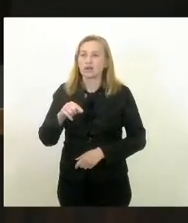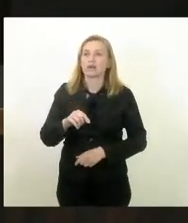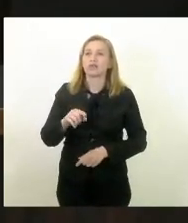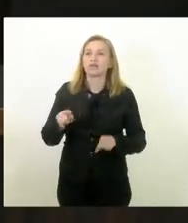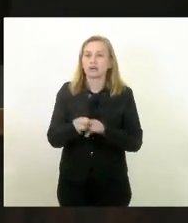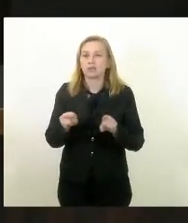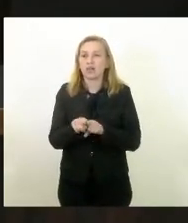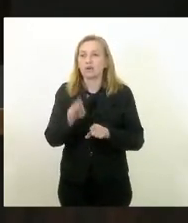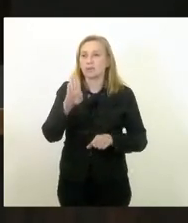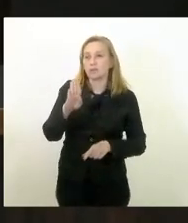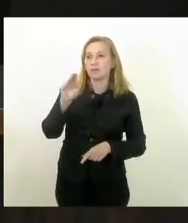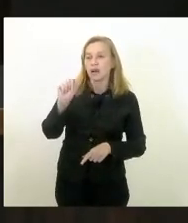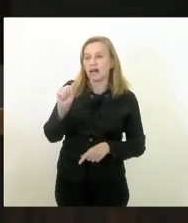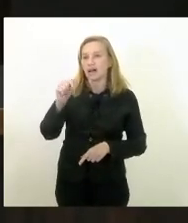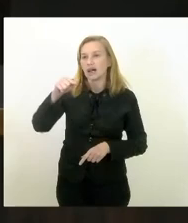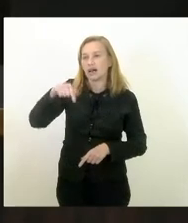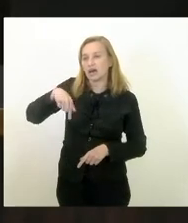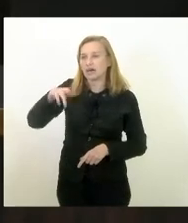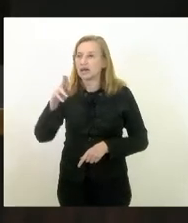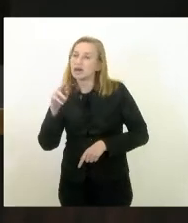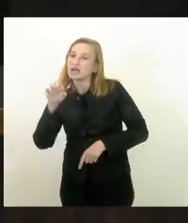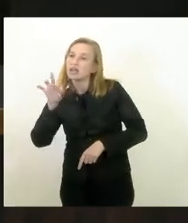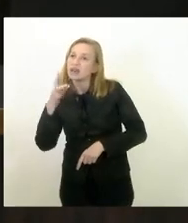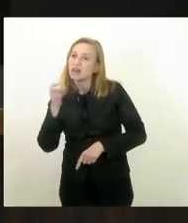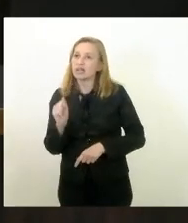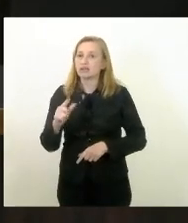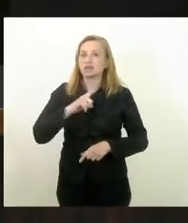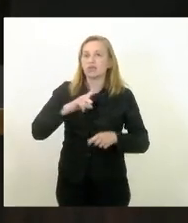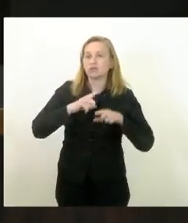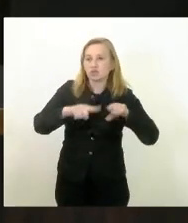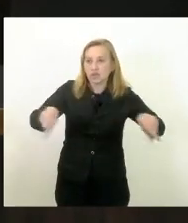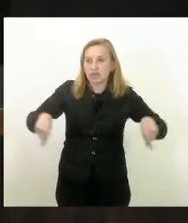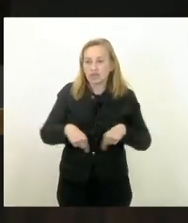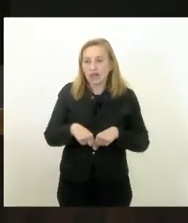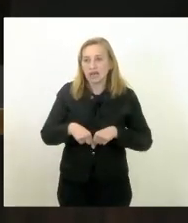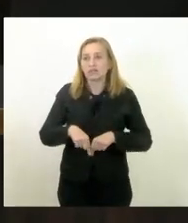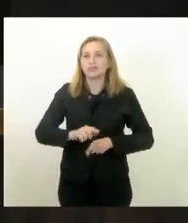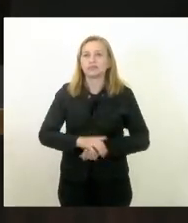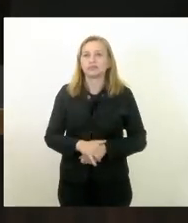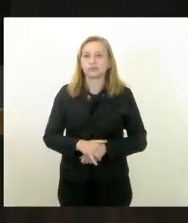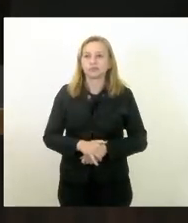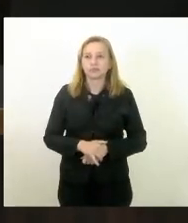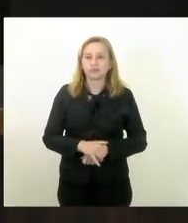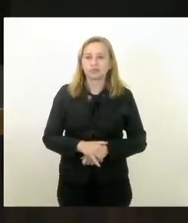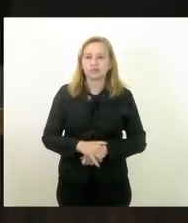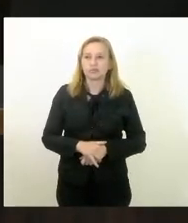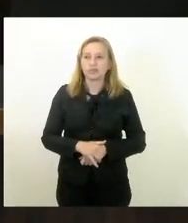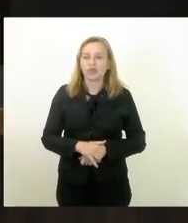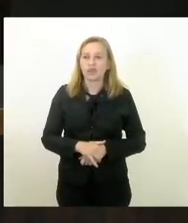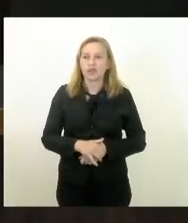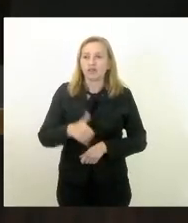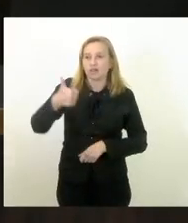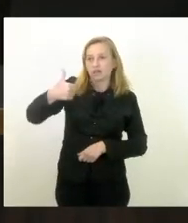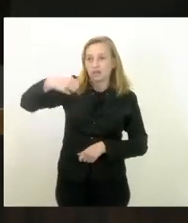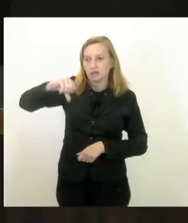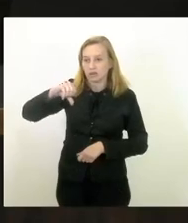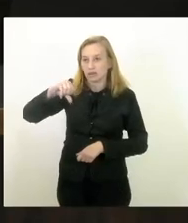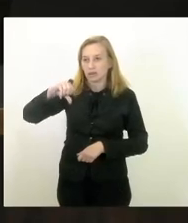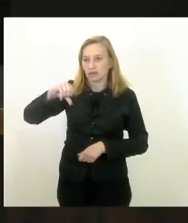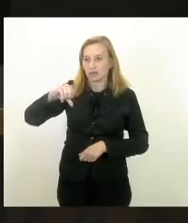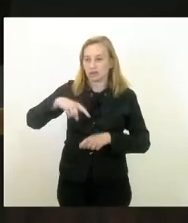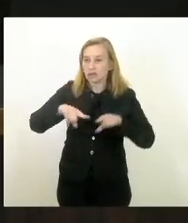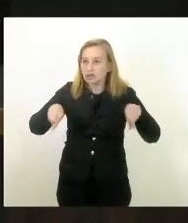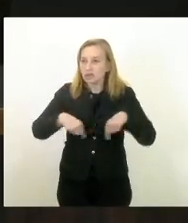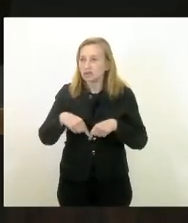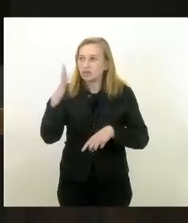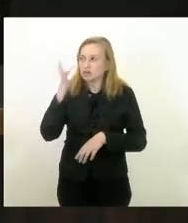Bagueira nós temos uma sala Zé e Bagueira no 19º andar uma sala não sei se todos